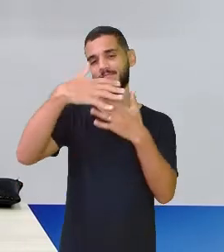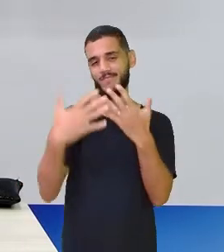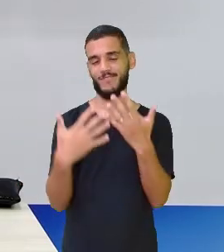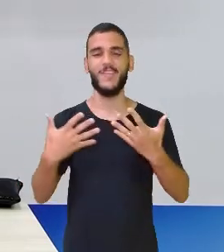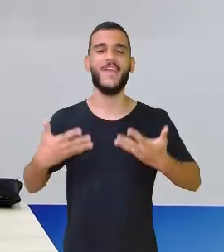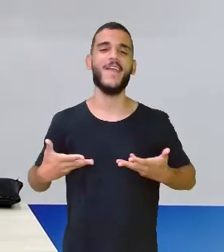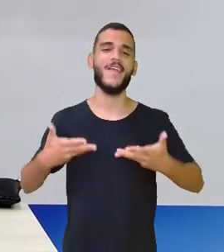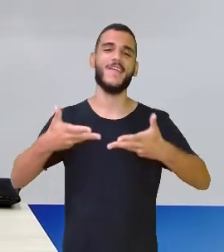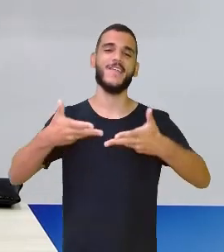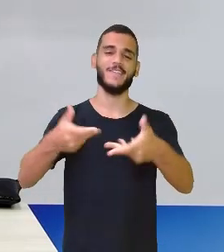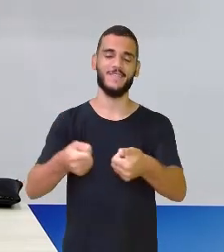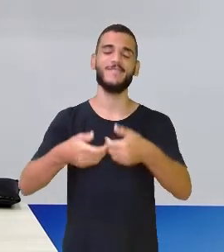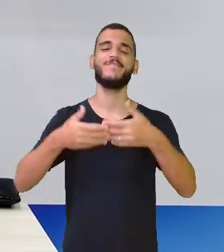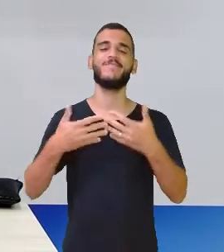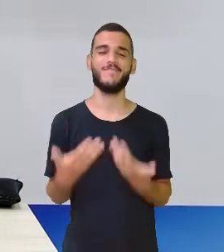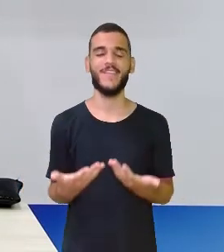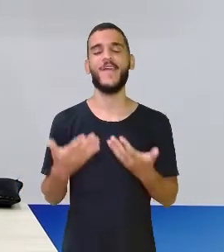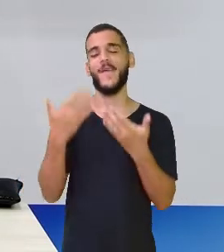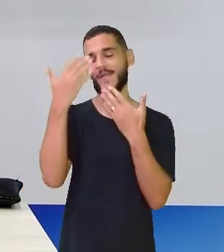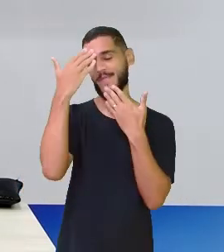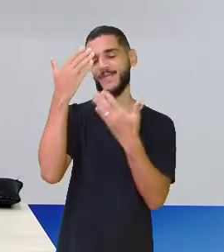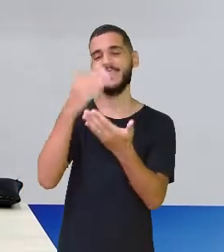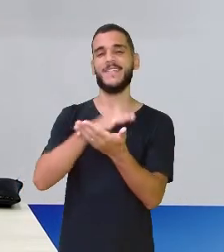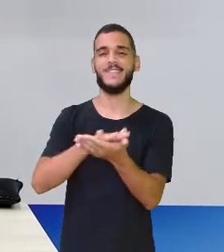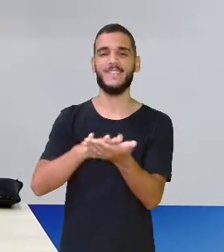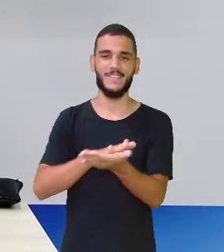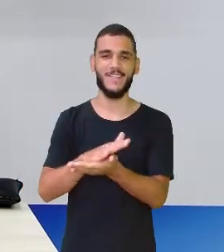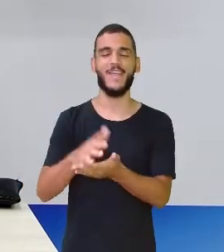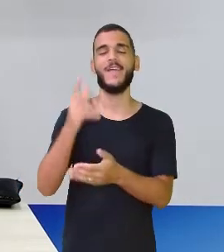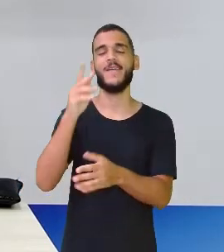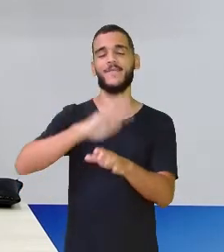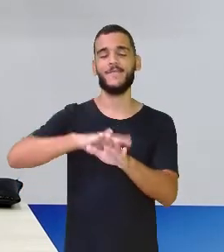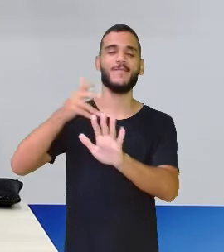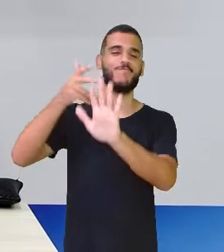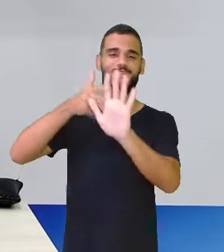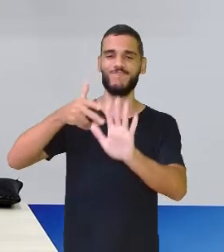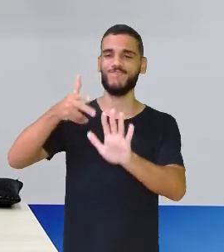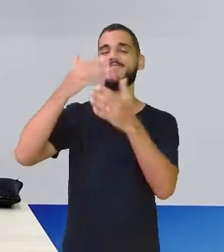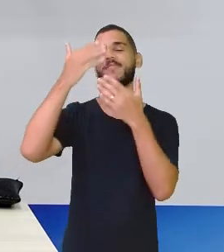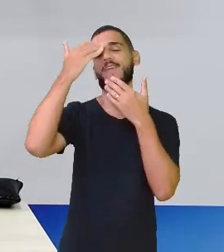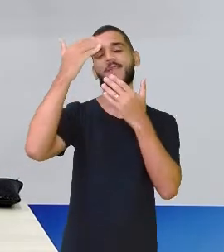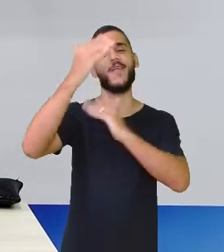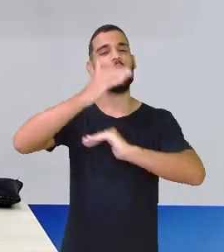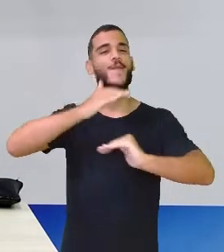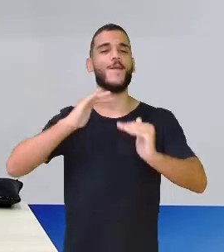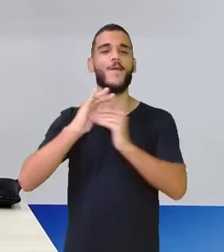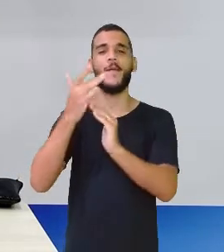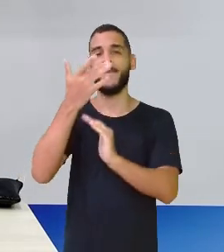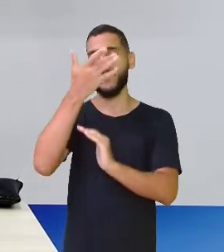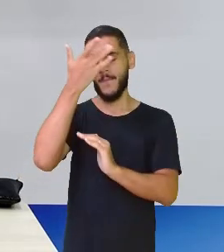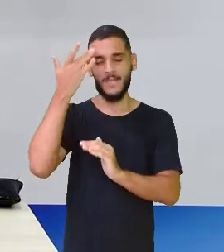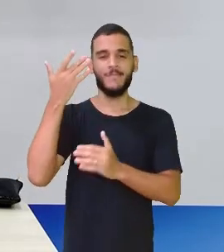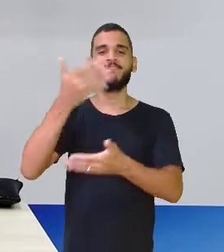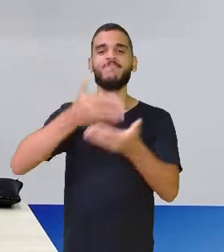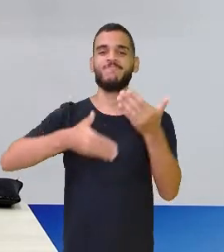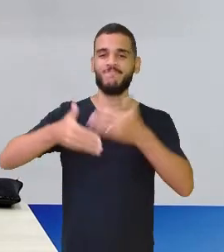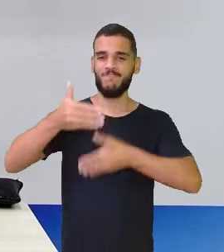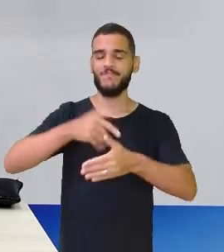maravilhoso de Libras. Muito obrigada. Obrigada, produção. Obrigada a todo mundo. Quando